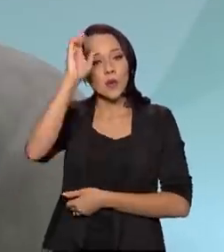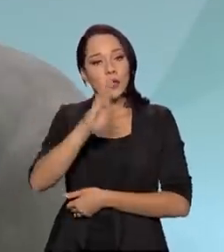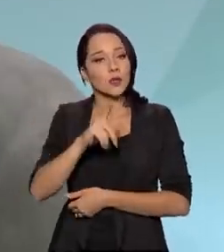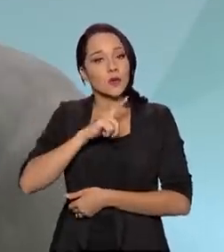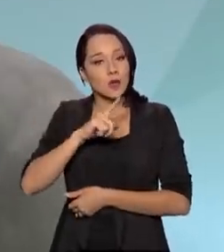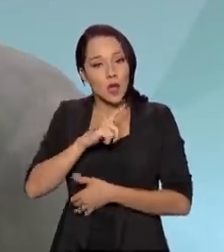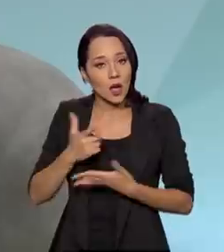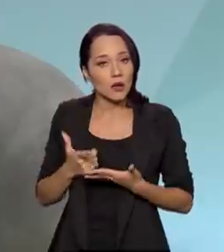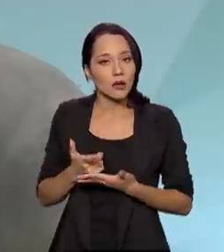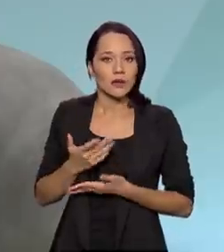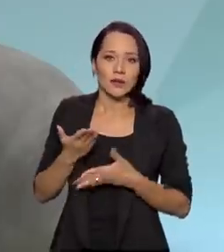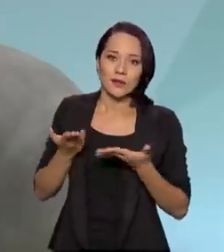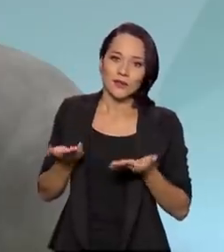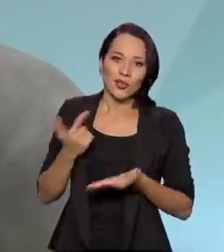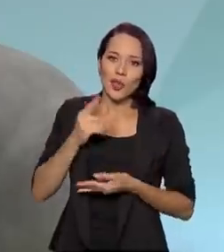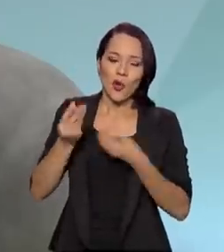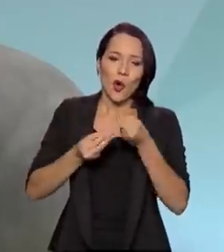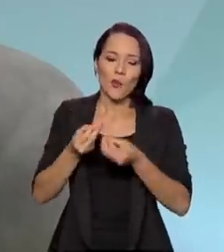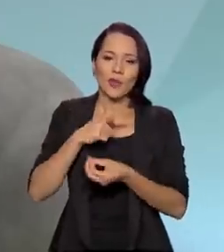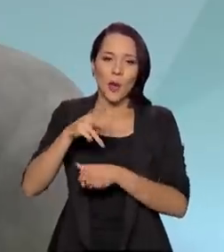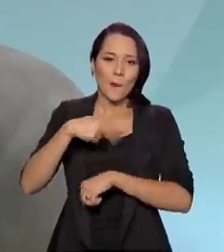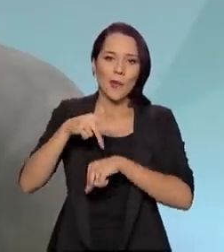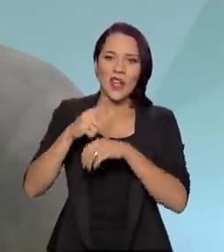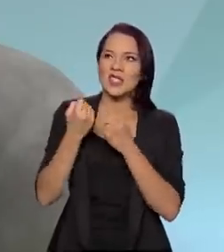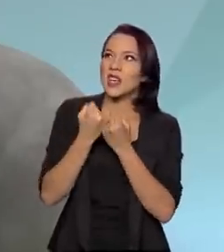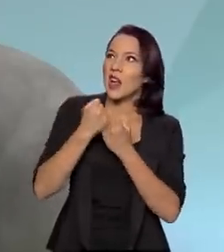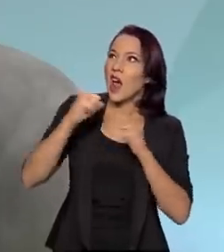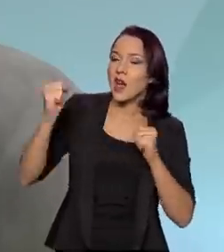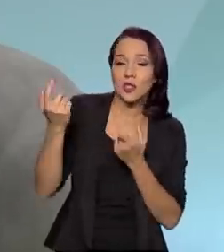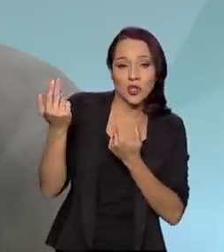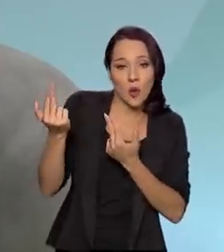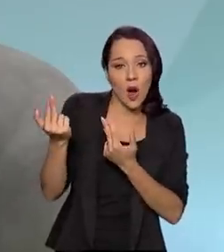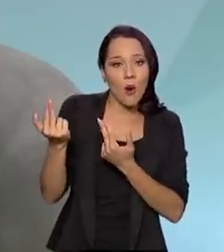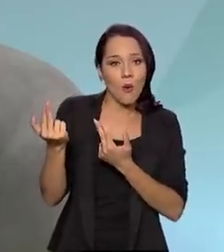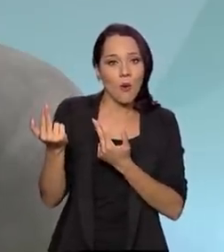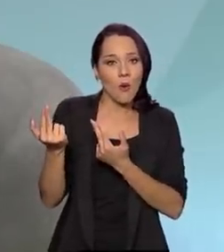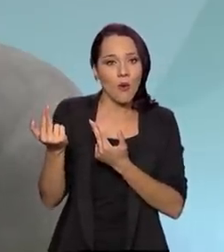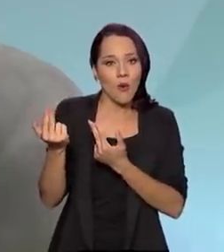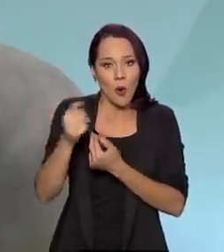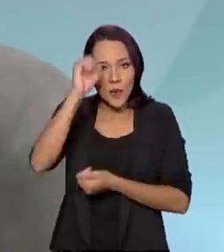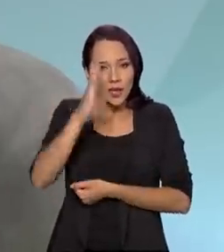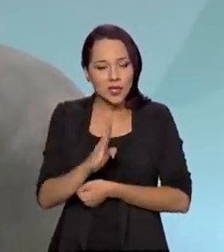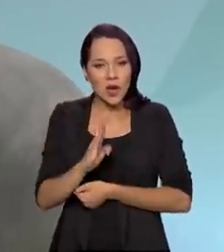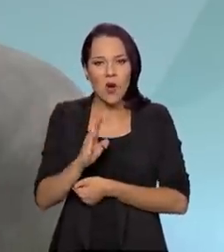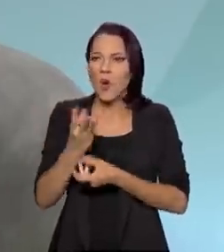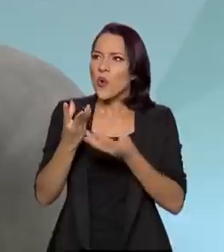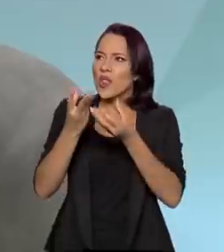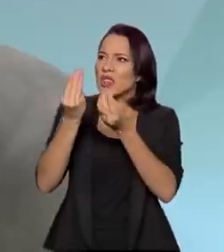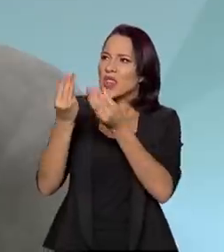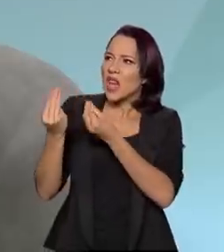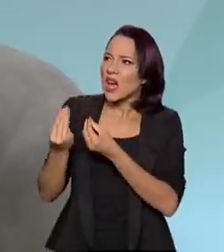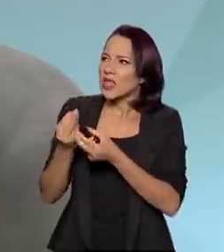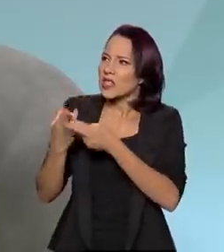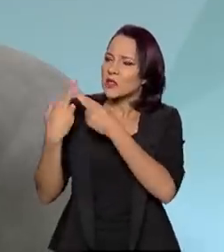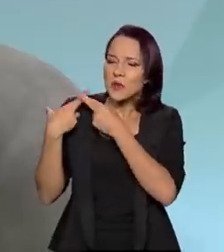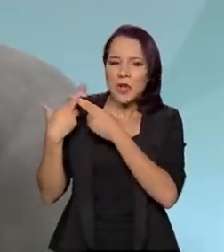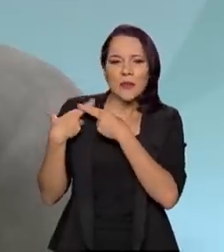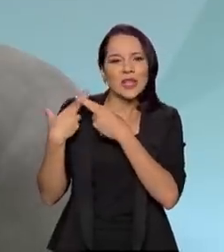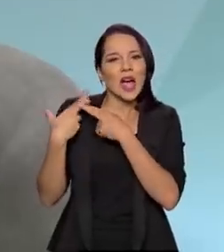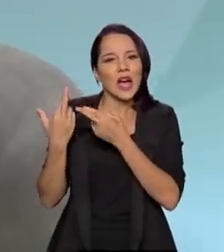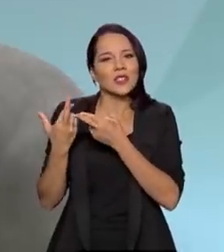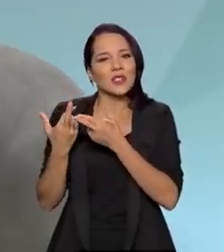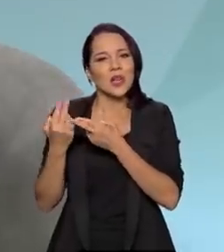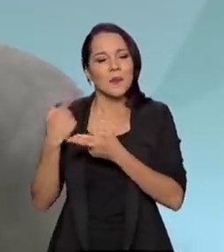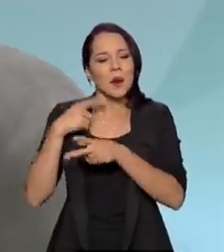tem, não poderia existir um país desse tamanho, com essas responsabilidades em termos